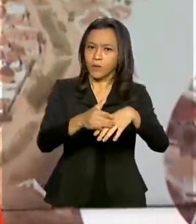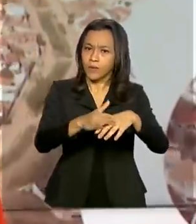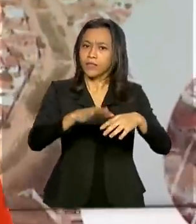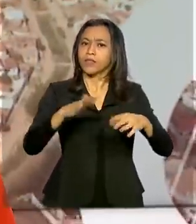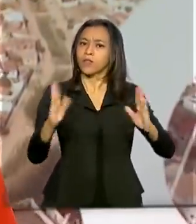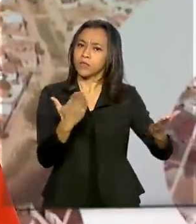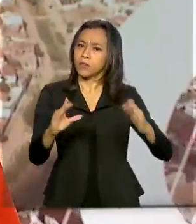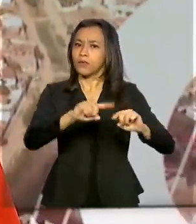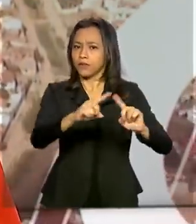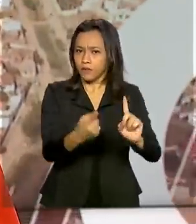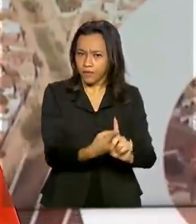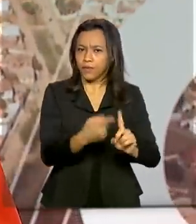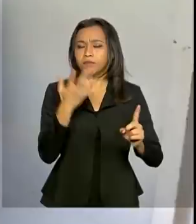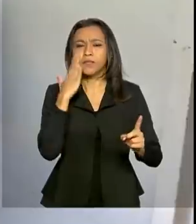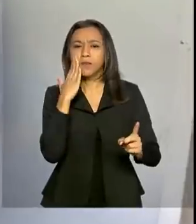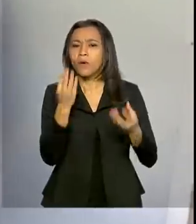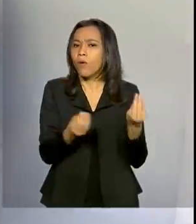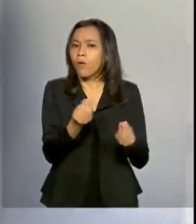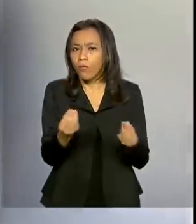coronavírus no recém-nascido.